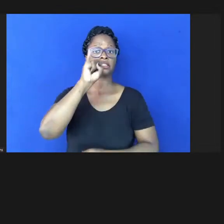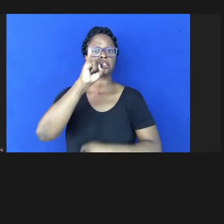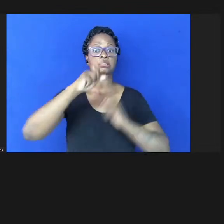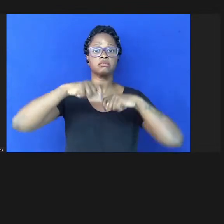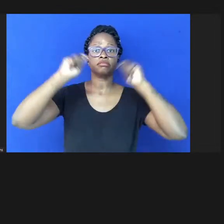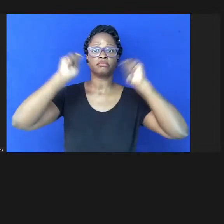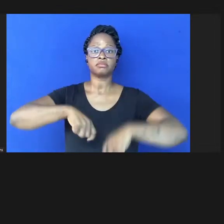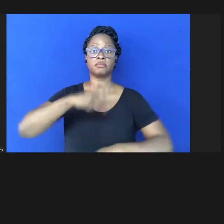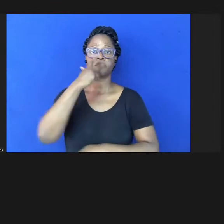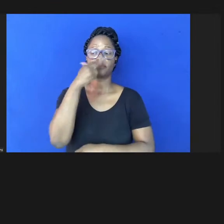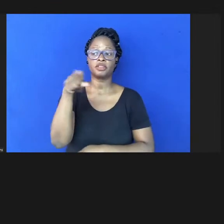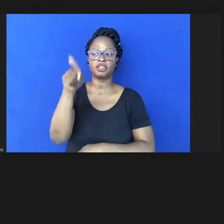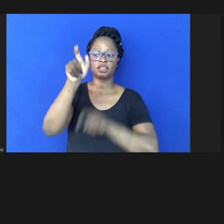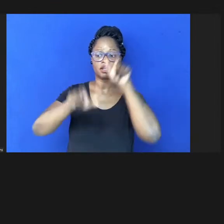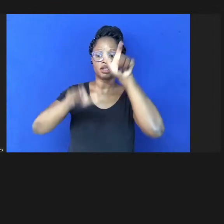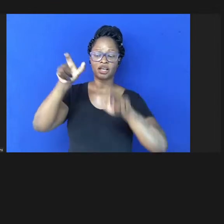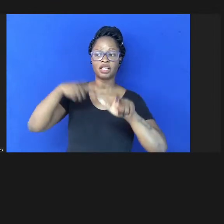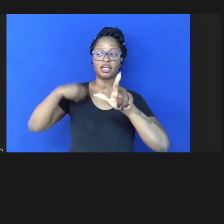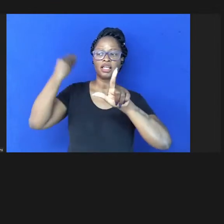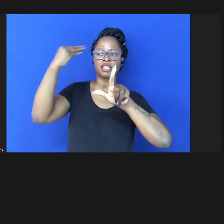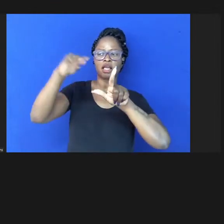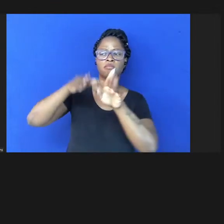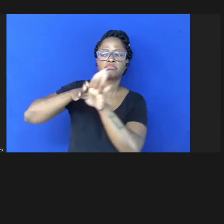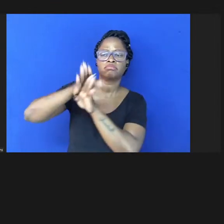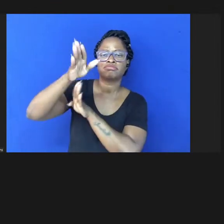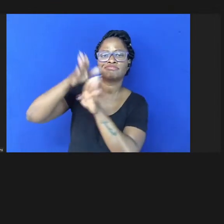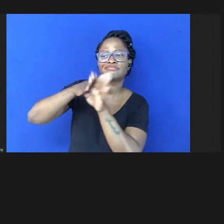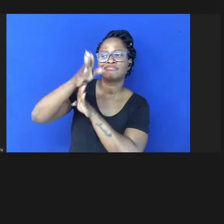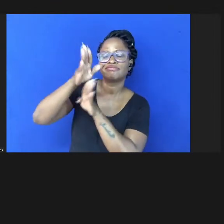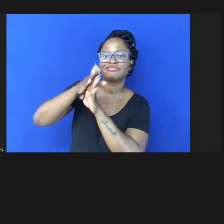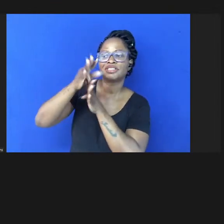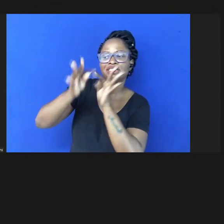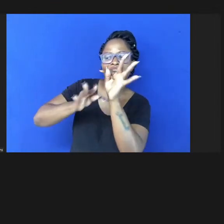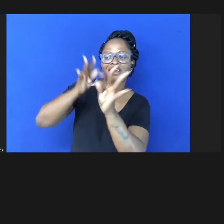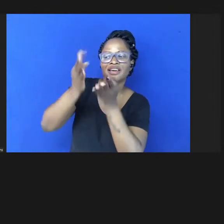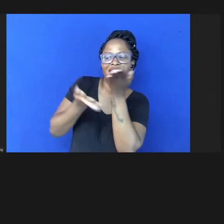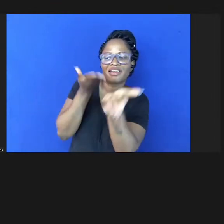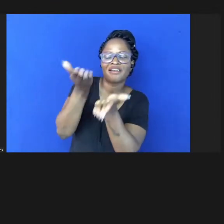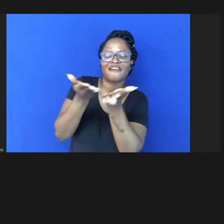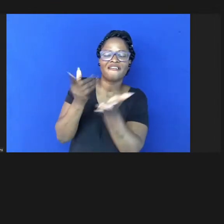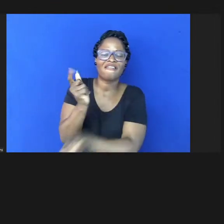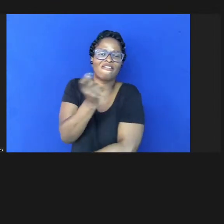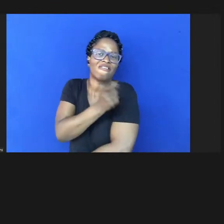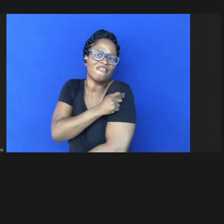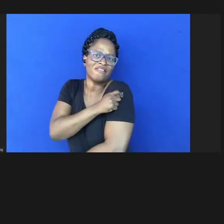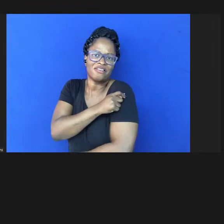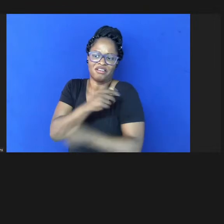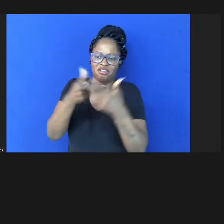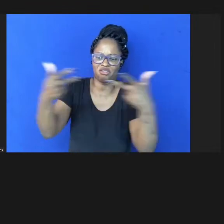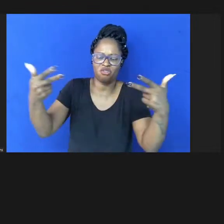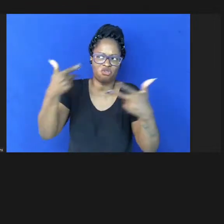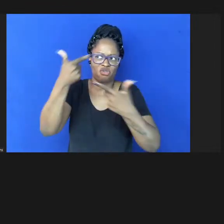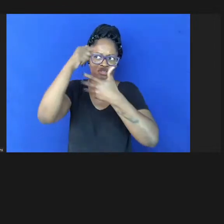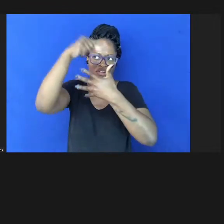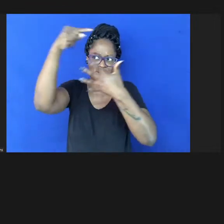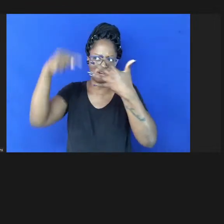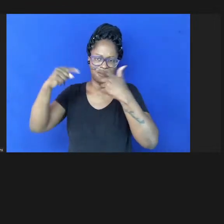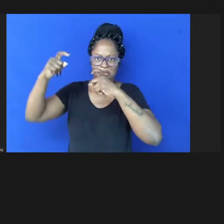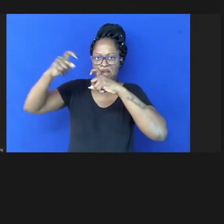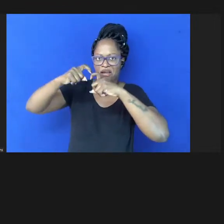eles estão dando aconselhamento terapêutico ou sobre vacinação ou qualquer outra questão médica